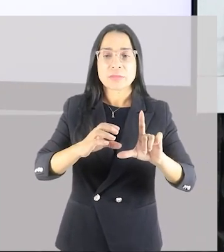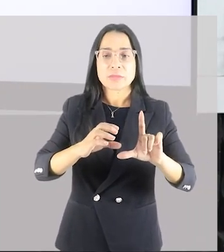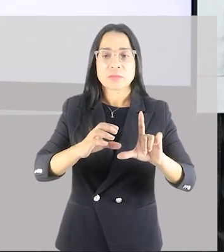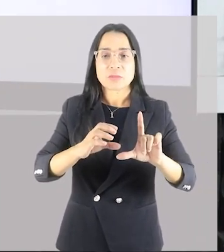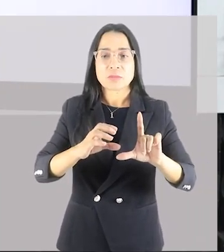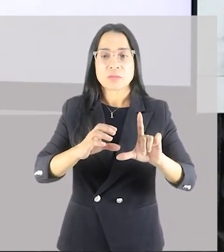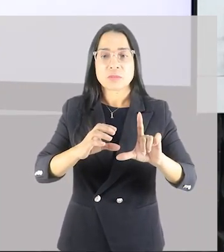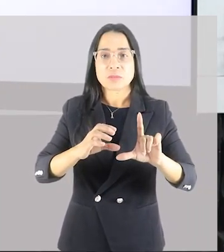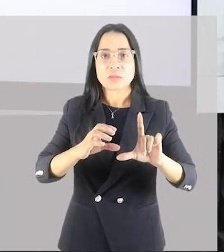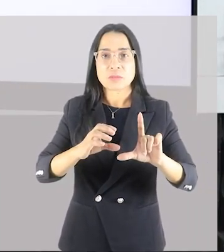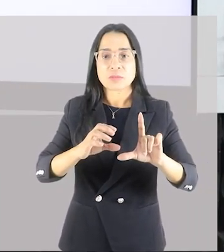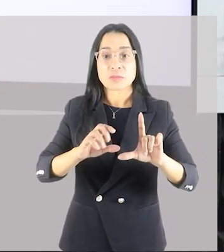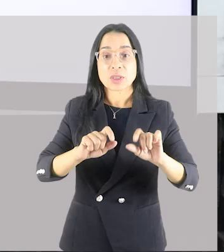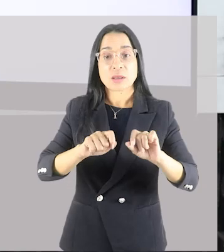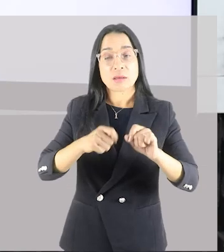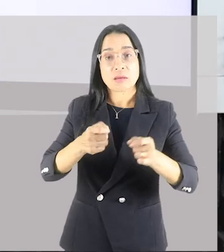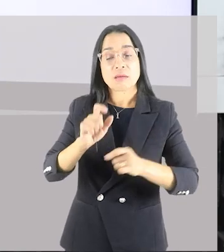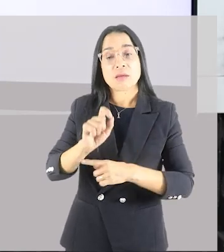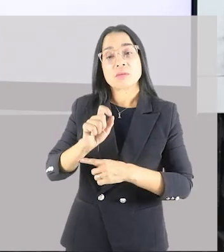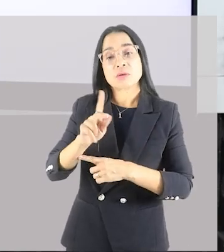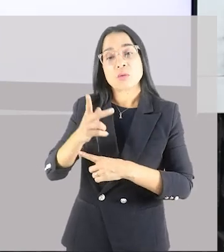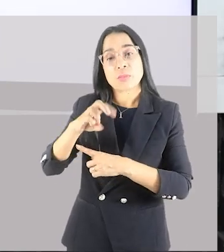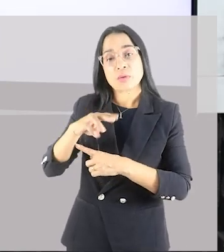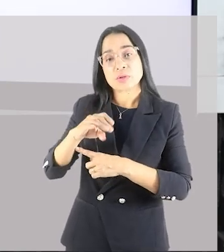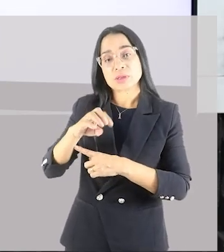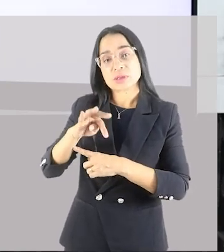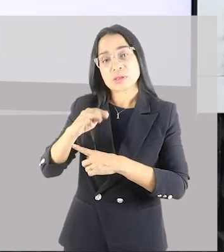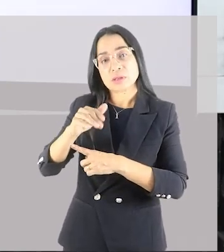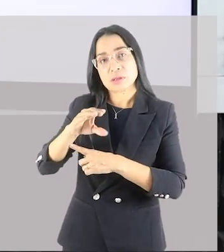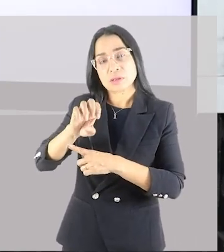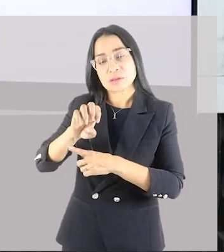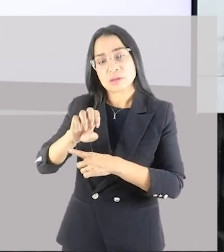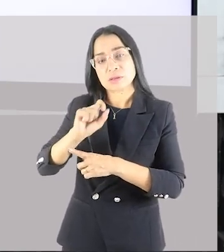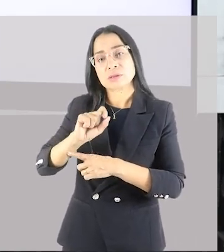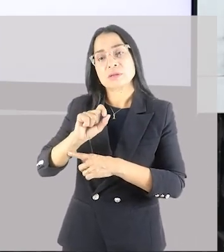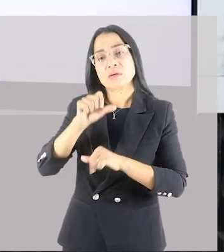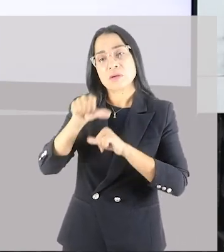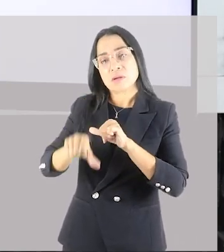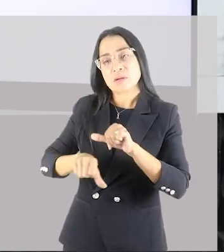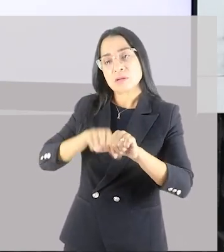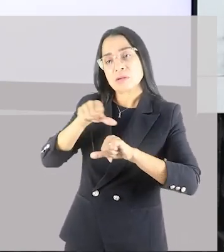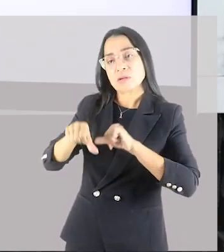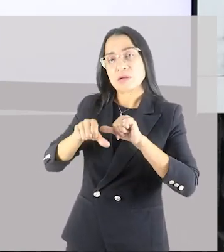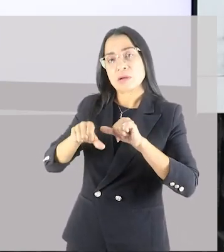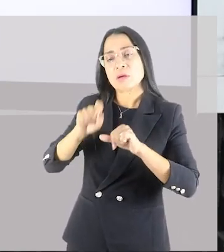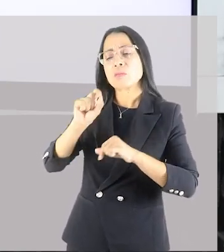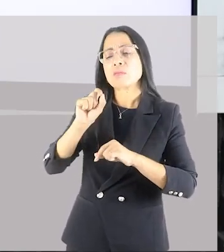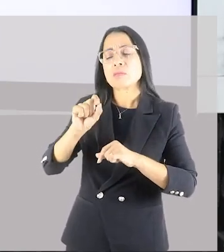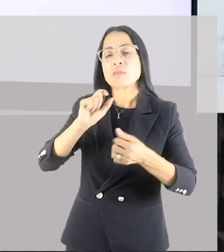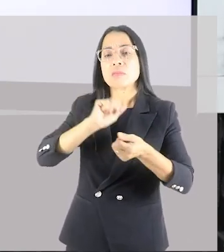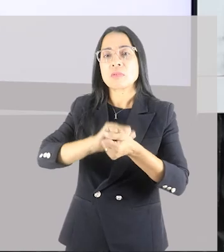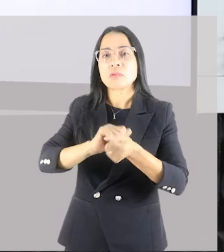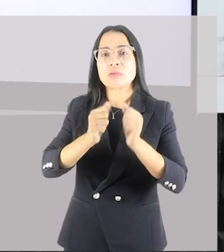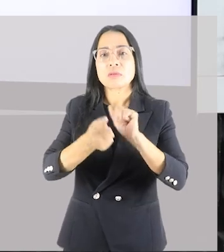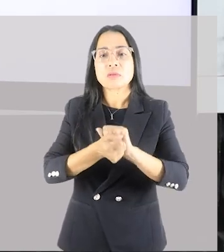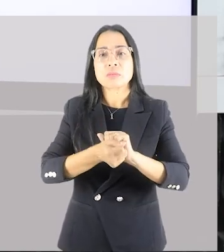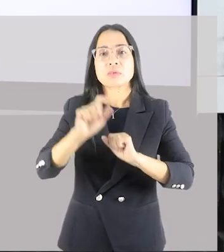homeostase, a quebra do equilíbrio, que vai gerar posteriormente a